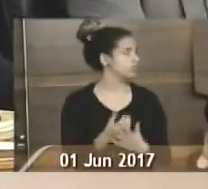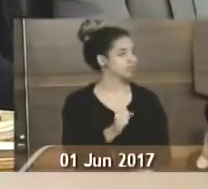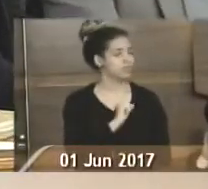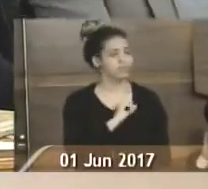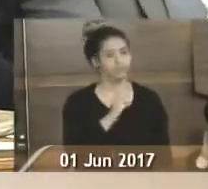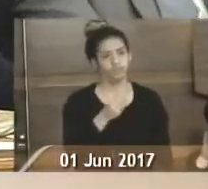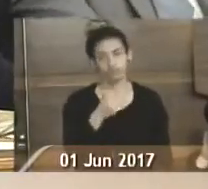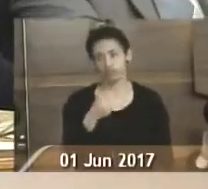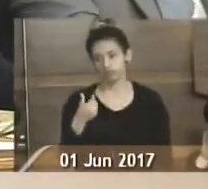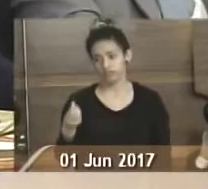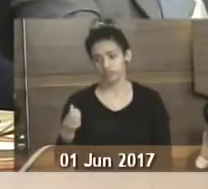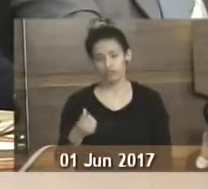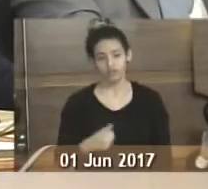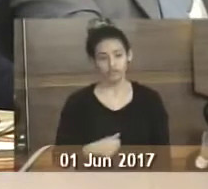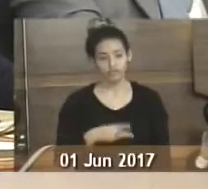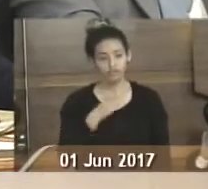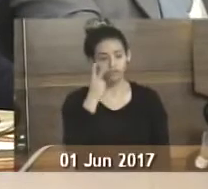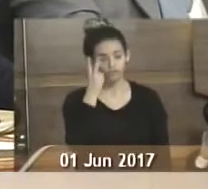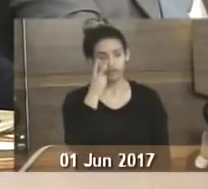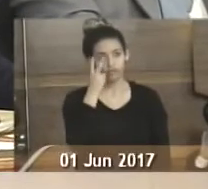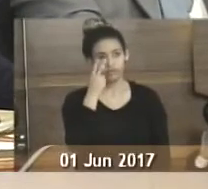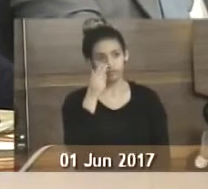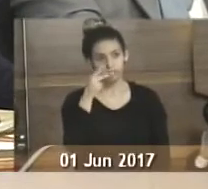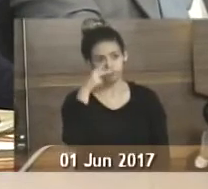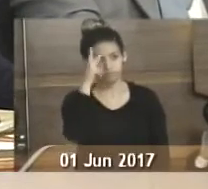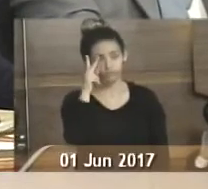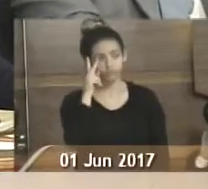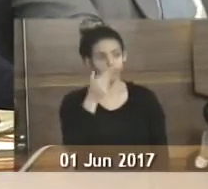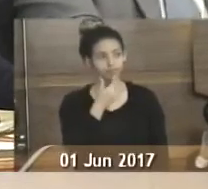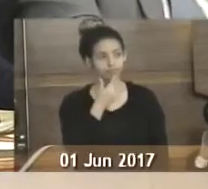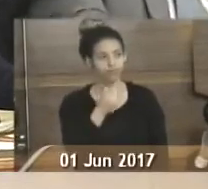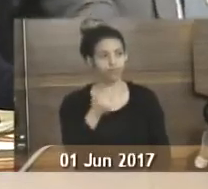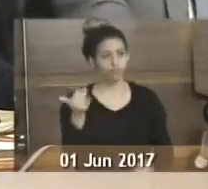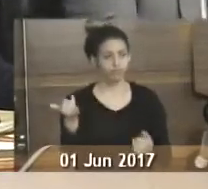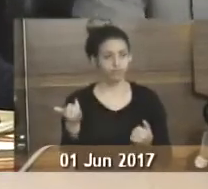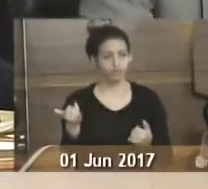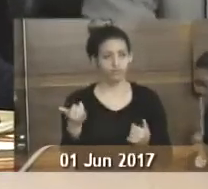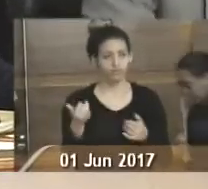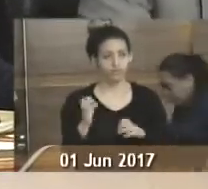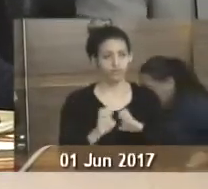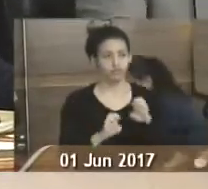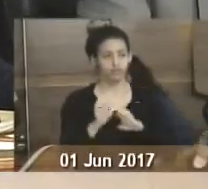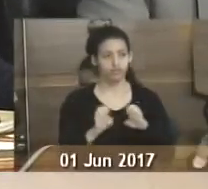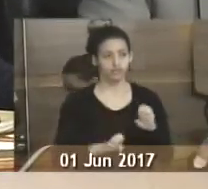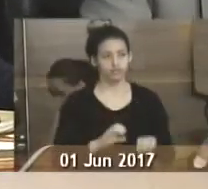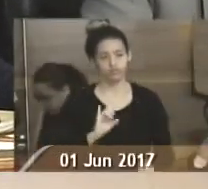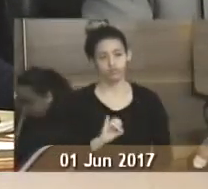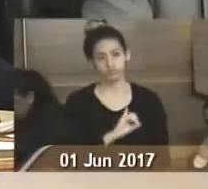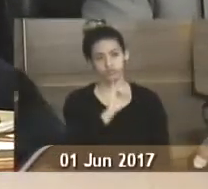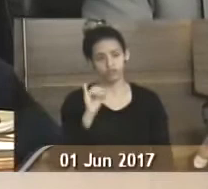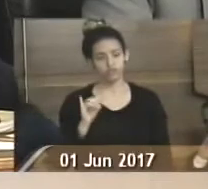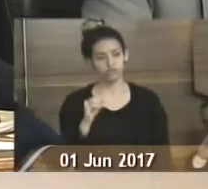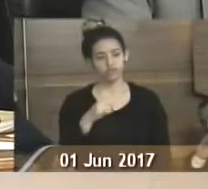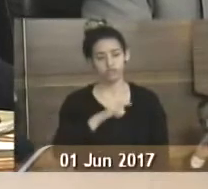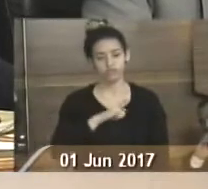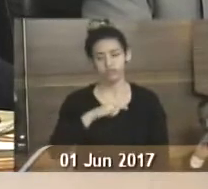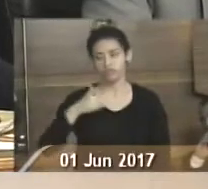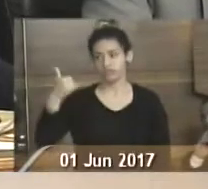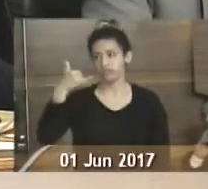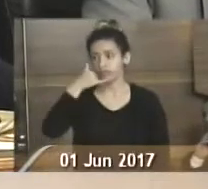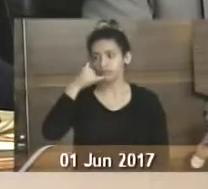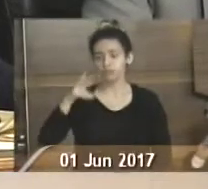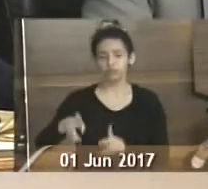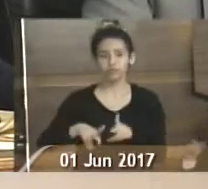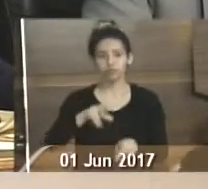número 616, de 2017, de autoria do vereador Camu, solicitando à empresa de telefonia Oi, a colocação de um telefone público, Orelhão,